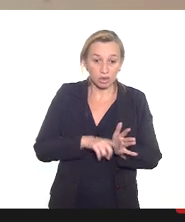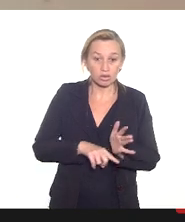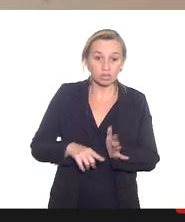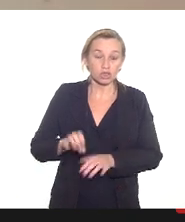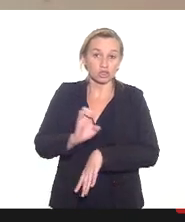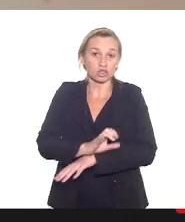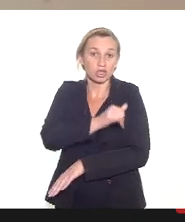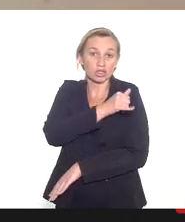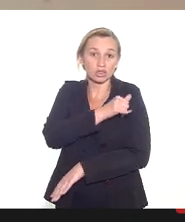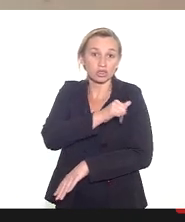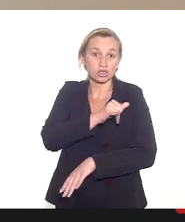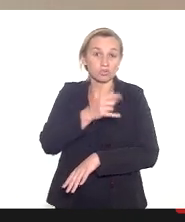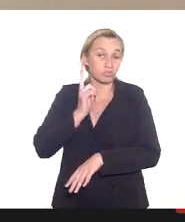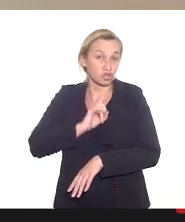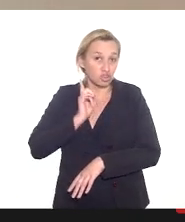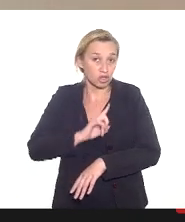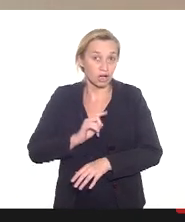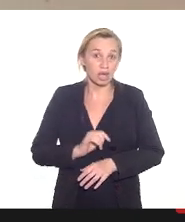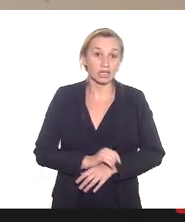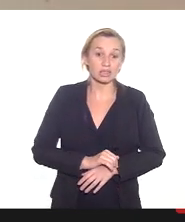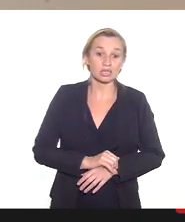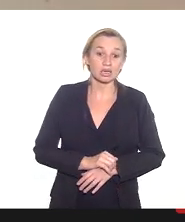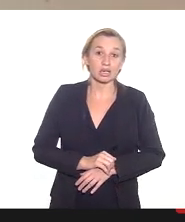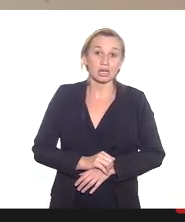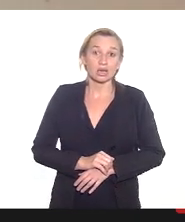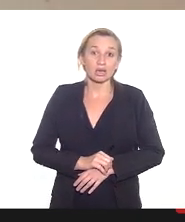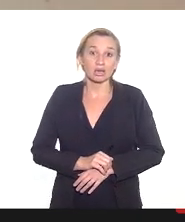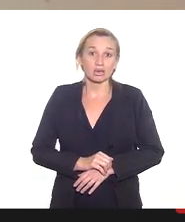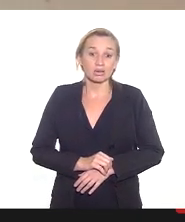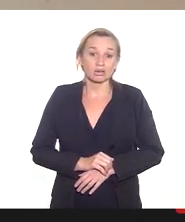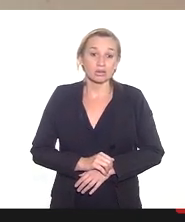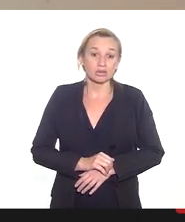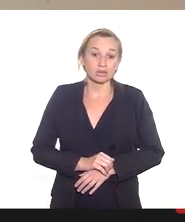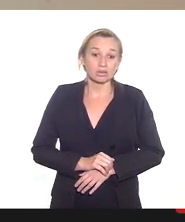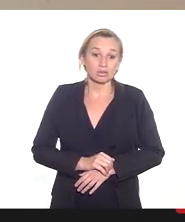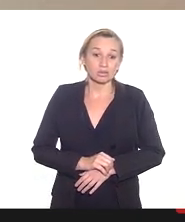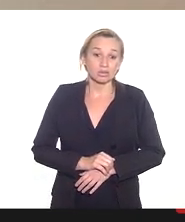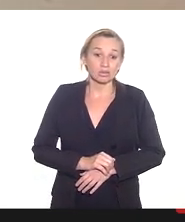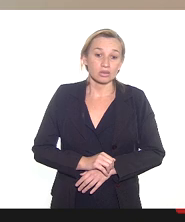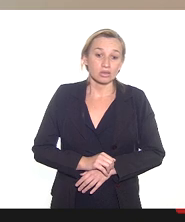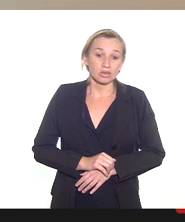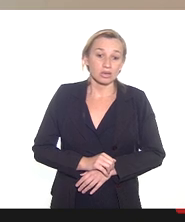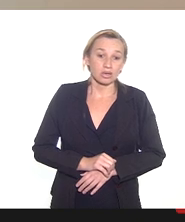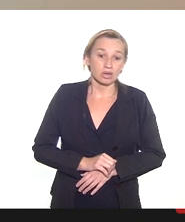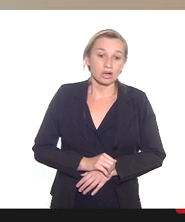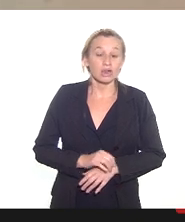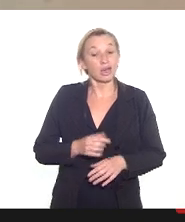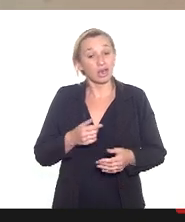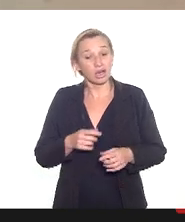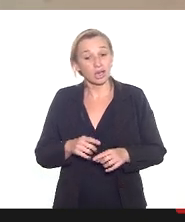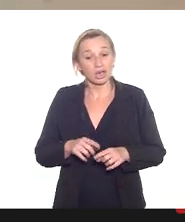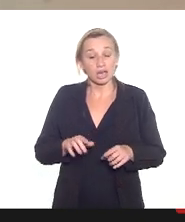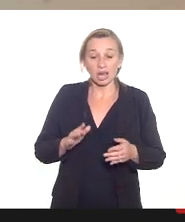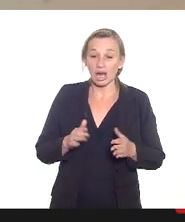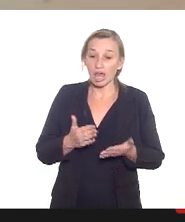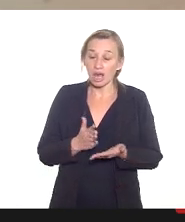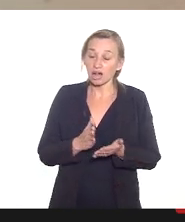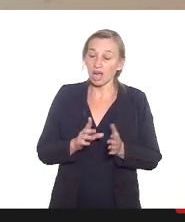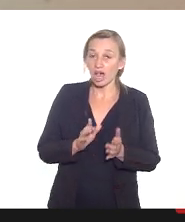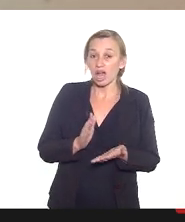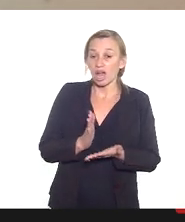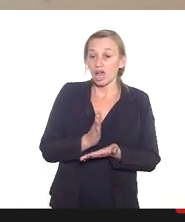minas gerais que é um tanto quanto ela é prudente ao mesmo tempo que ela também flexibiliza para evitar